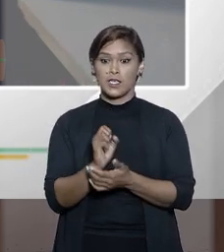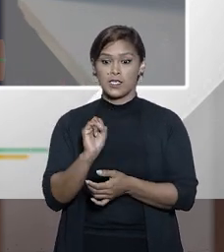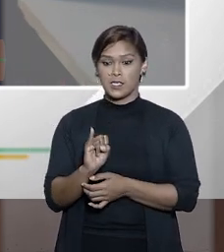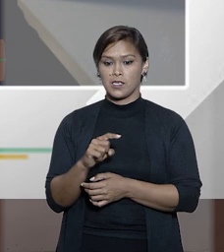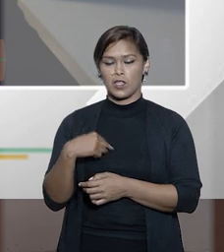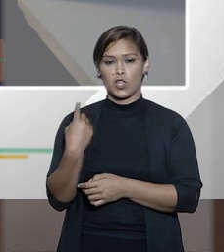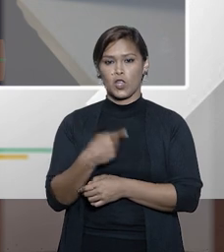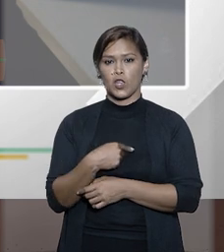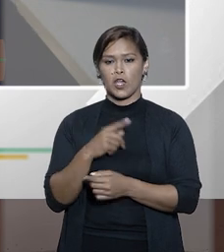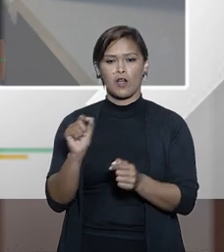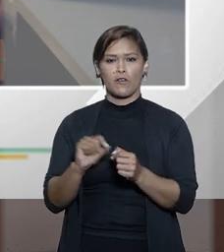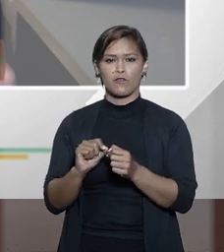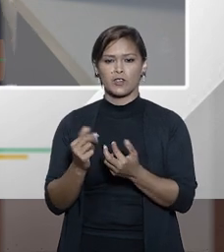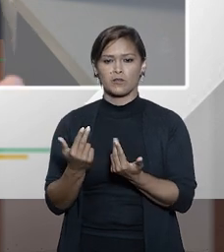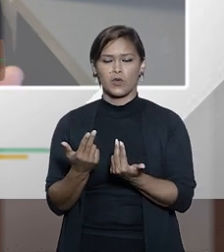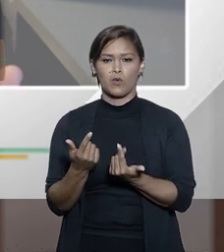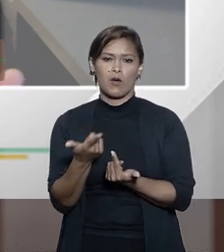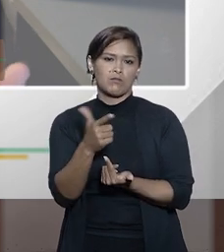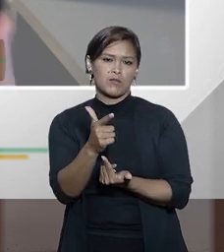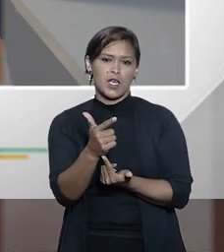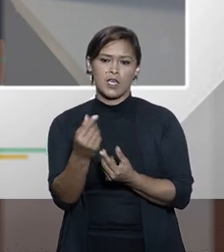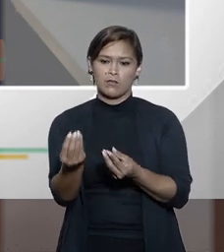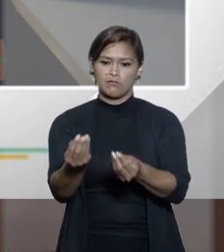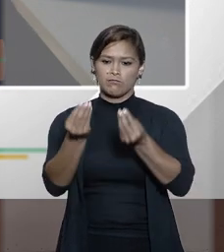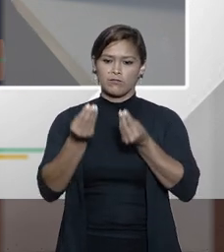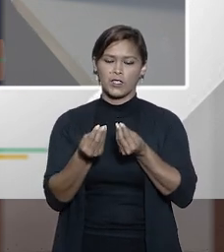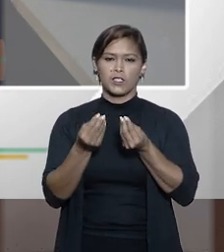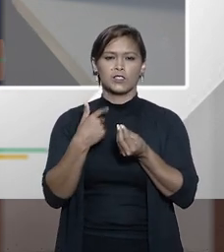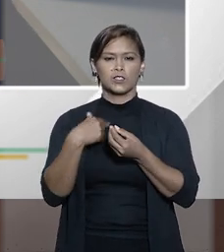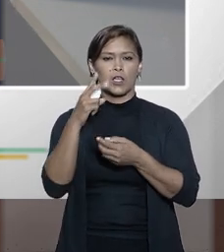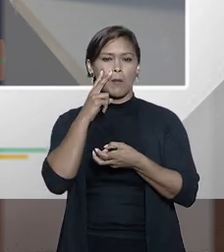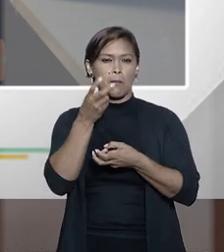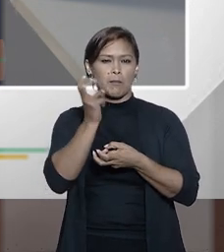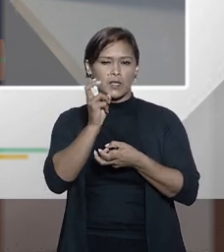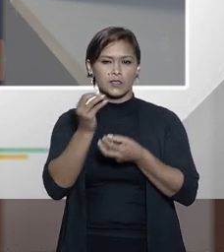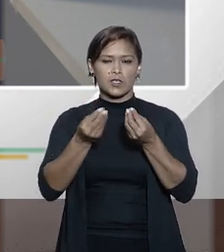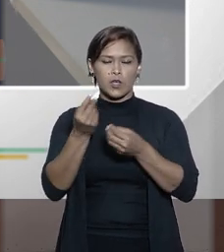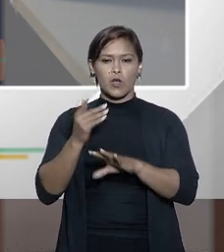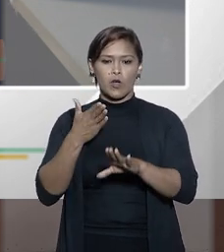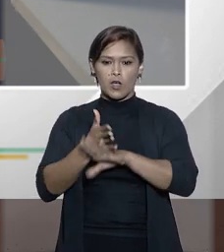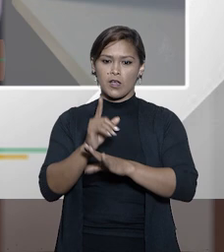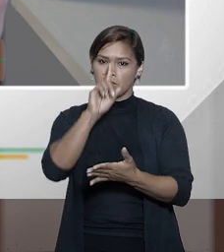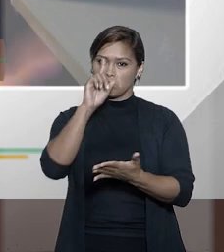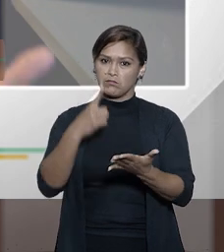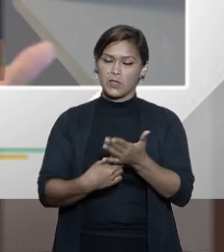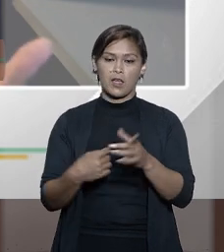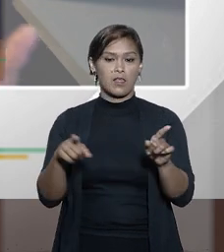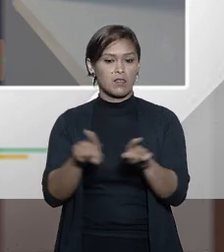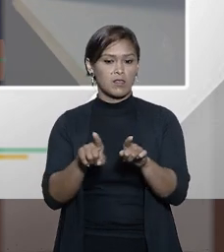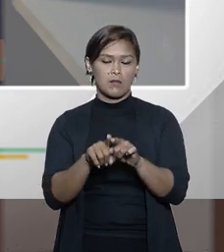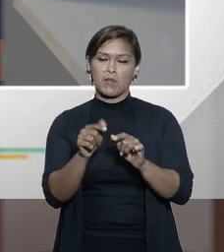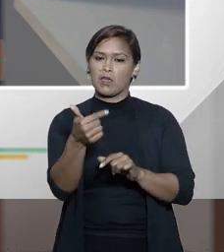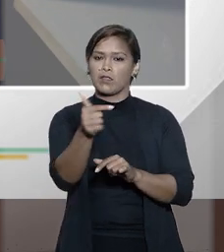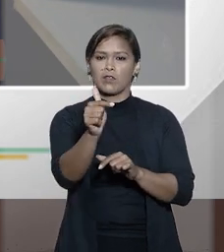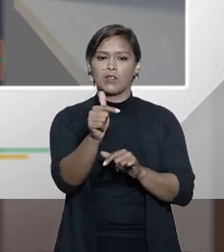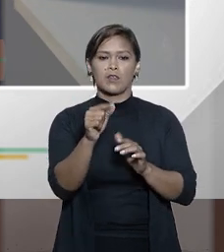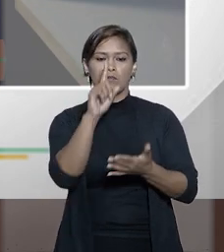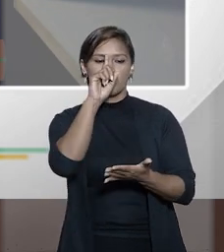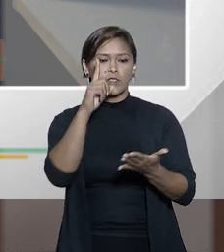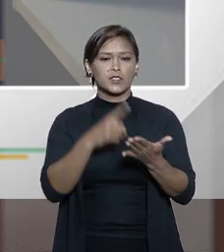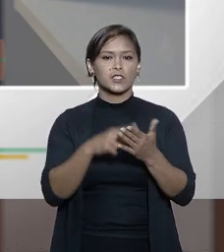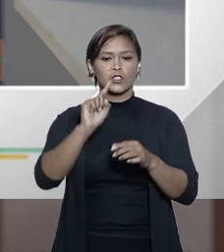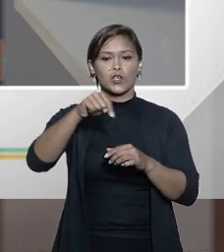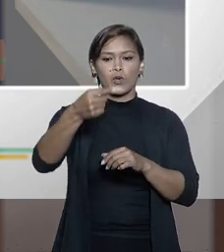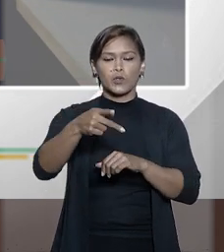se nós não damos reciprocidade nós não temos reciprocidade se nós não reconhecemos uma decisão estrangeira nós não teremos as nossas